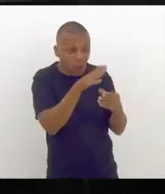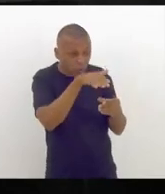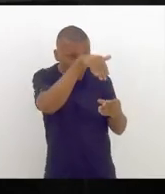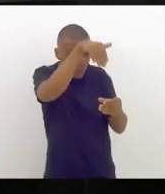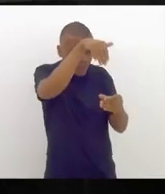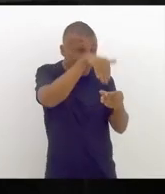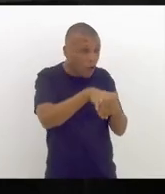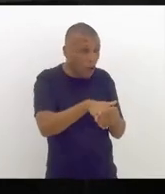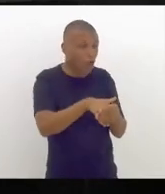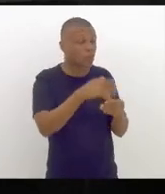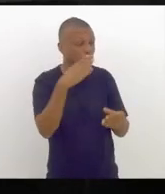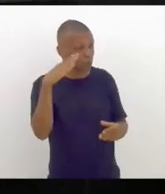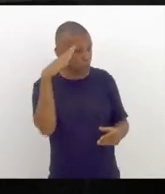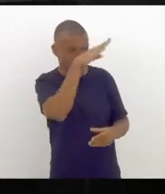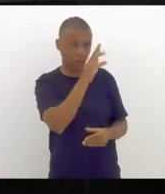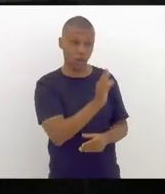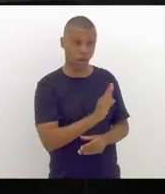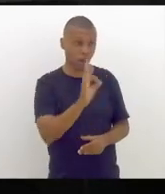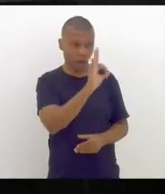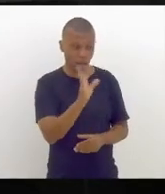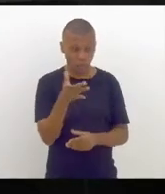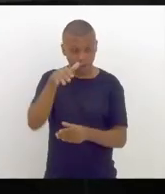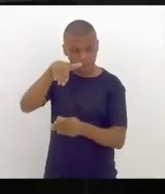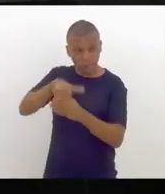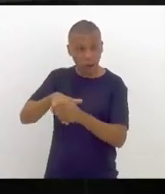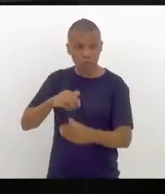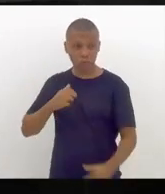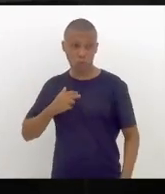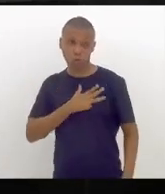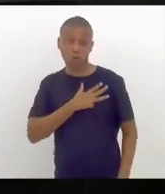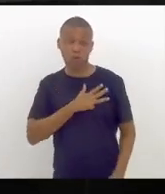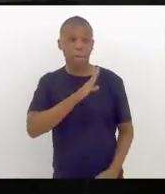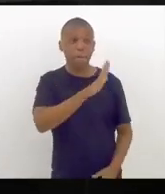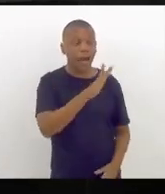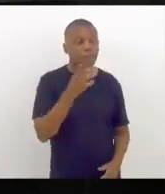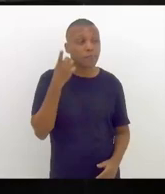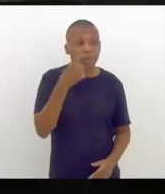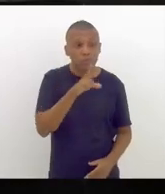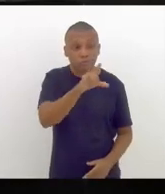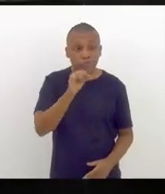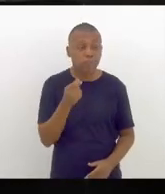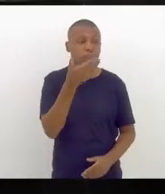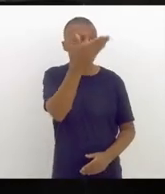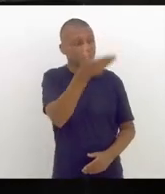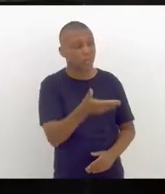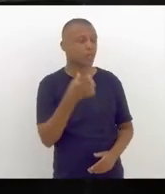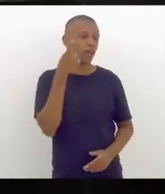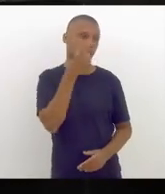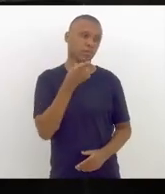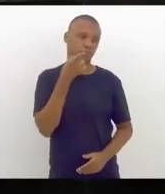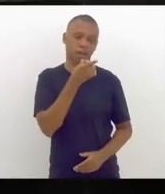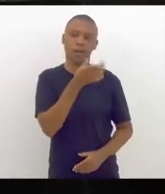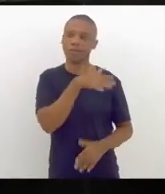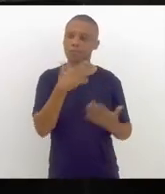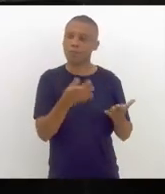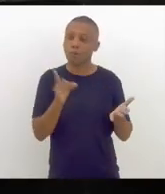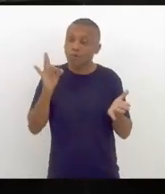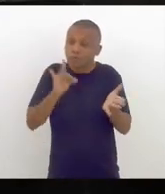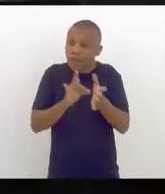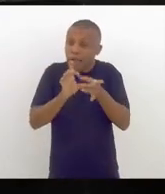no Bolsonaro, eu voto no Lula, mas votei na senhora. Então, isso é a verdadeira